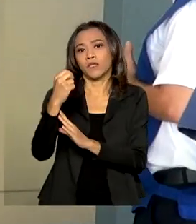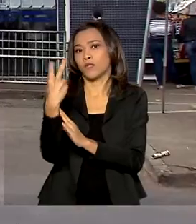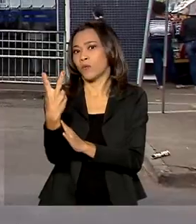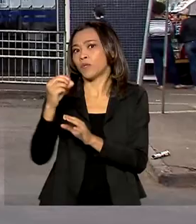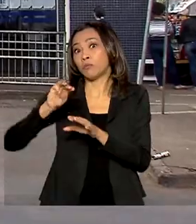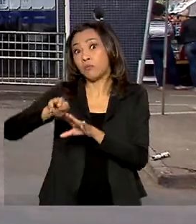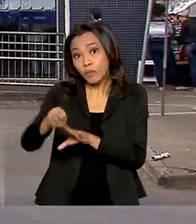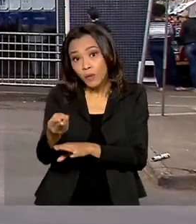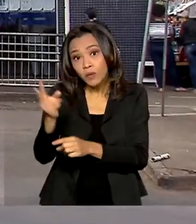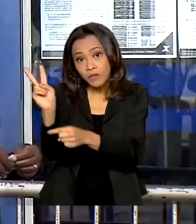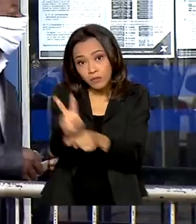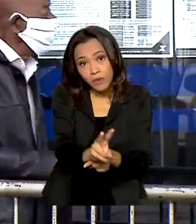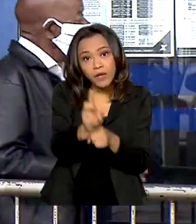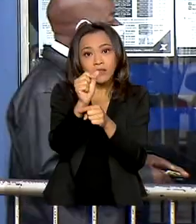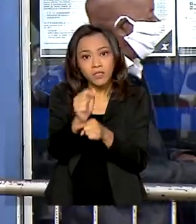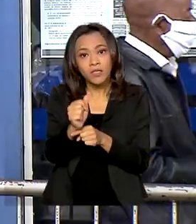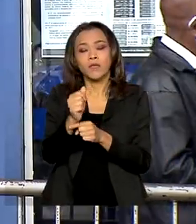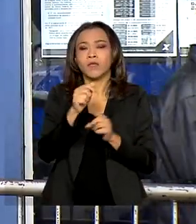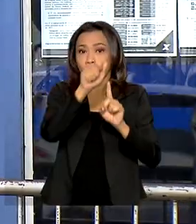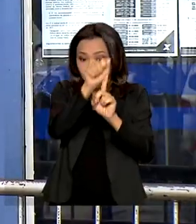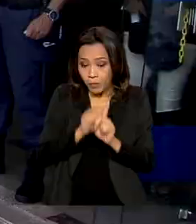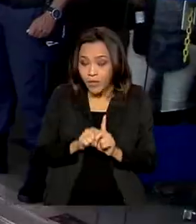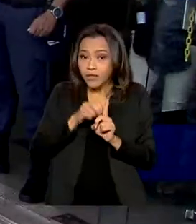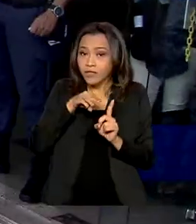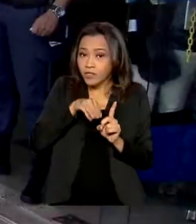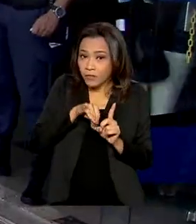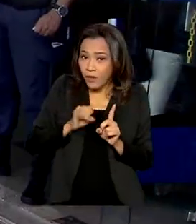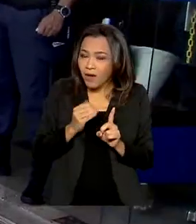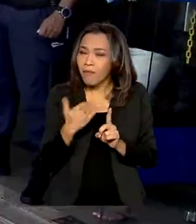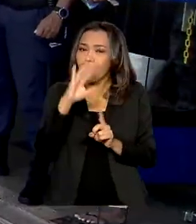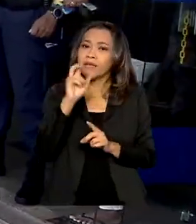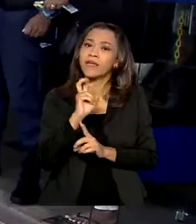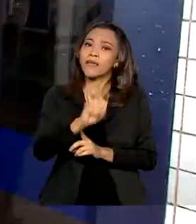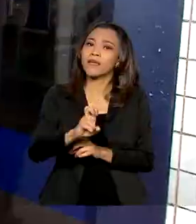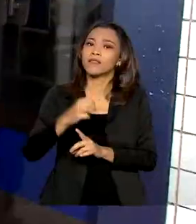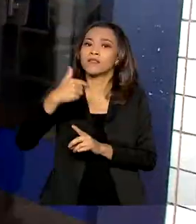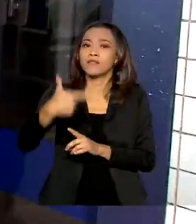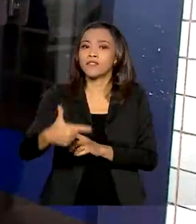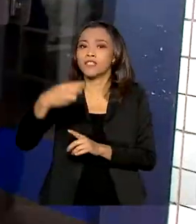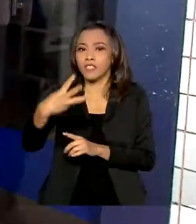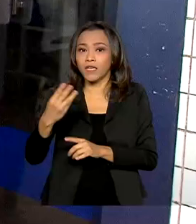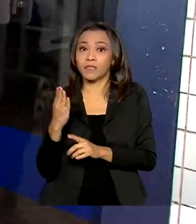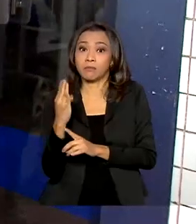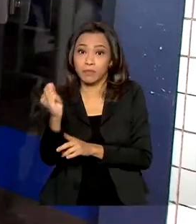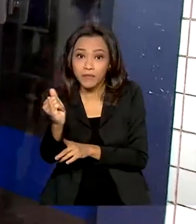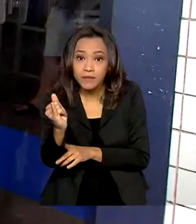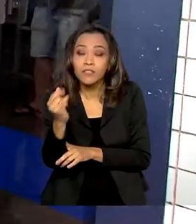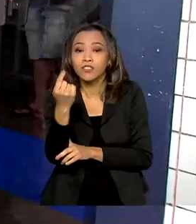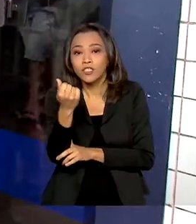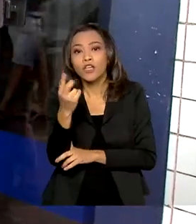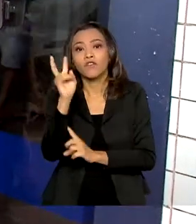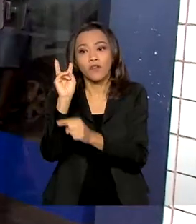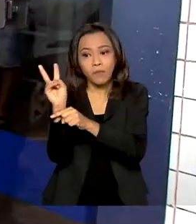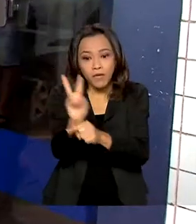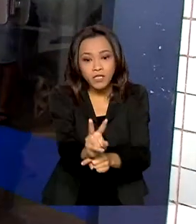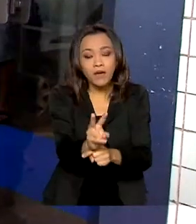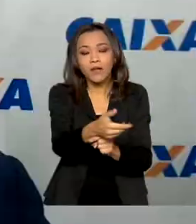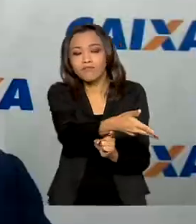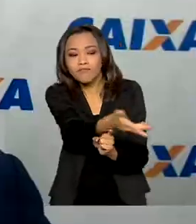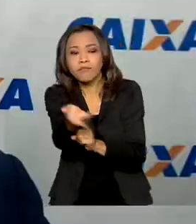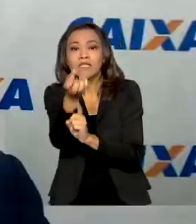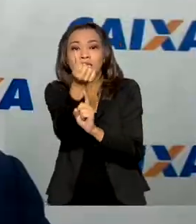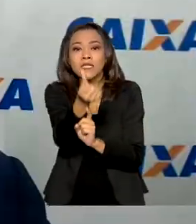crédito e atingiu, em maio, mais de 523 bilhões emprestados para quase 6 milhões de